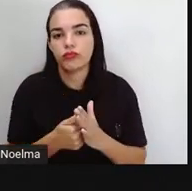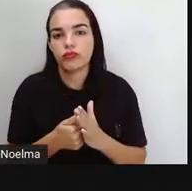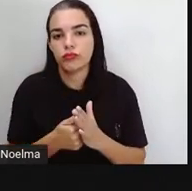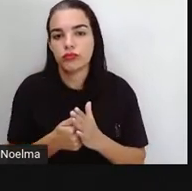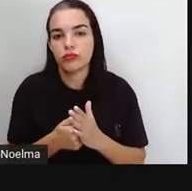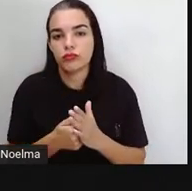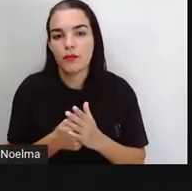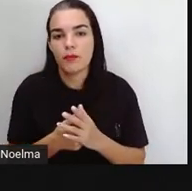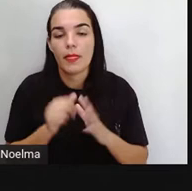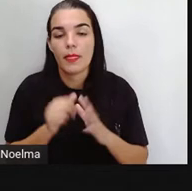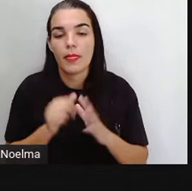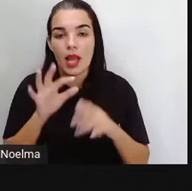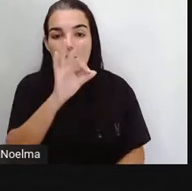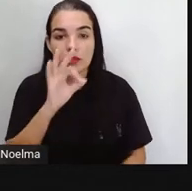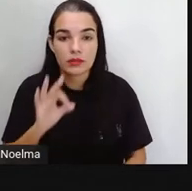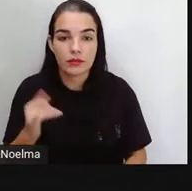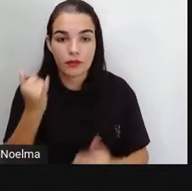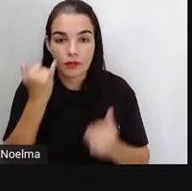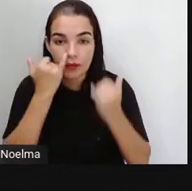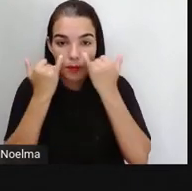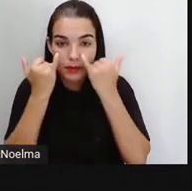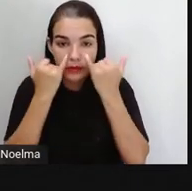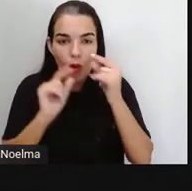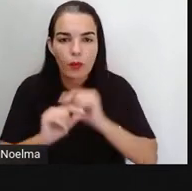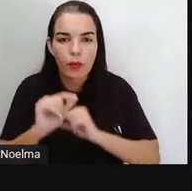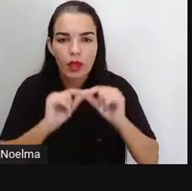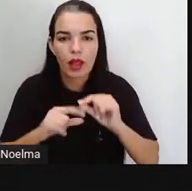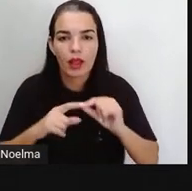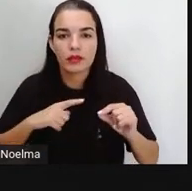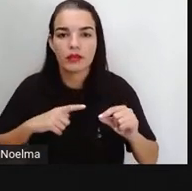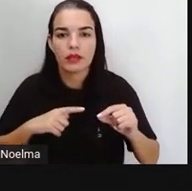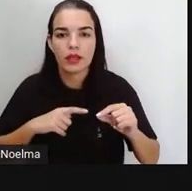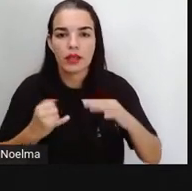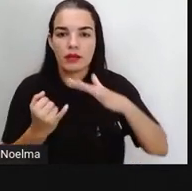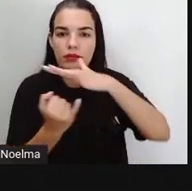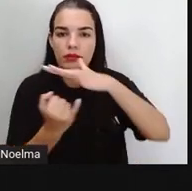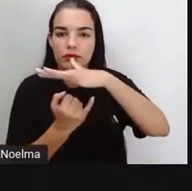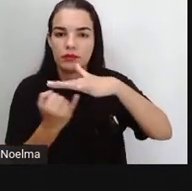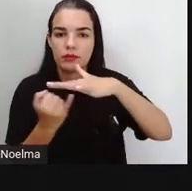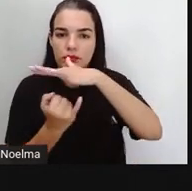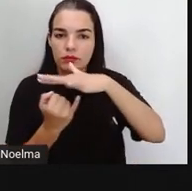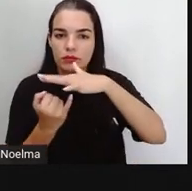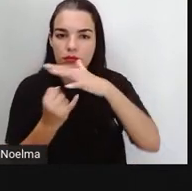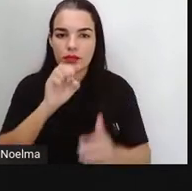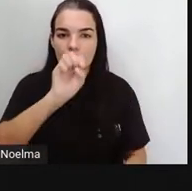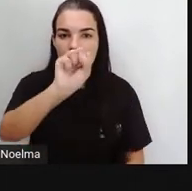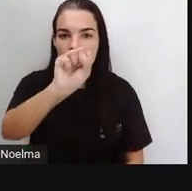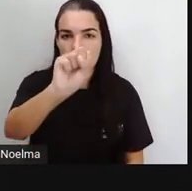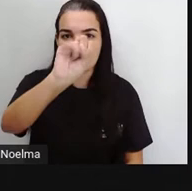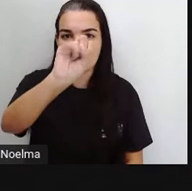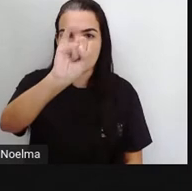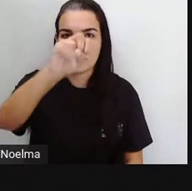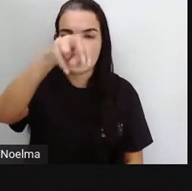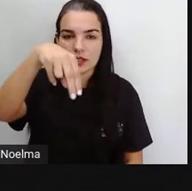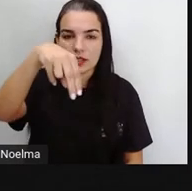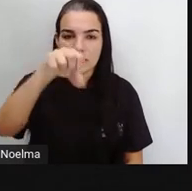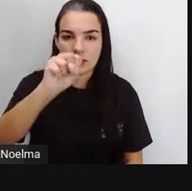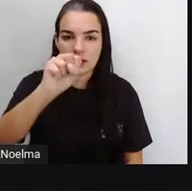Sistema Nacional de Informações sobre Saneamento, SNIs, ou CINIs, né? De